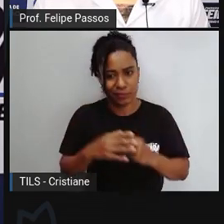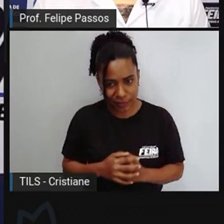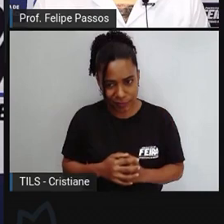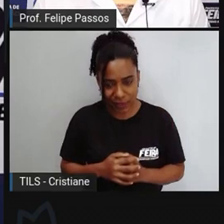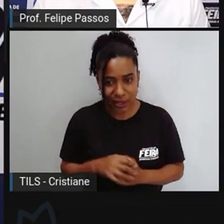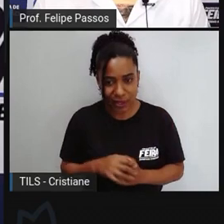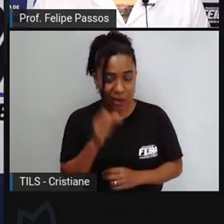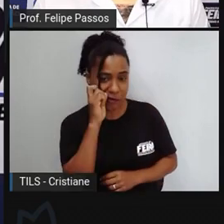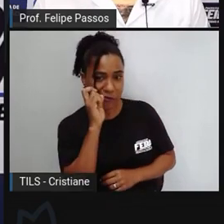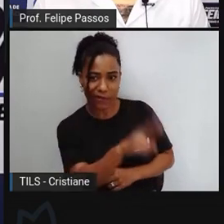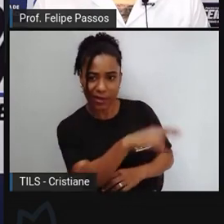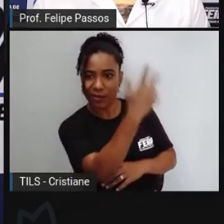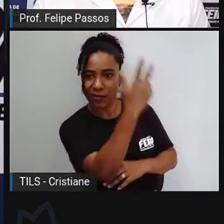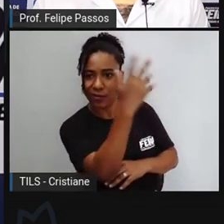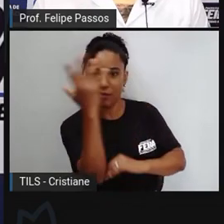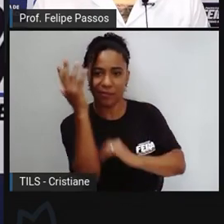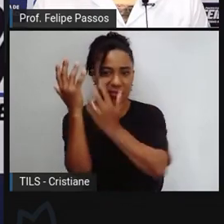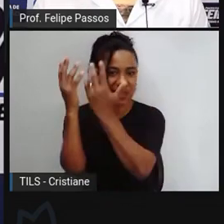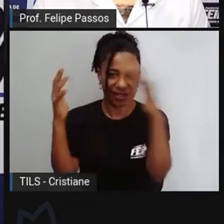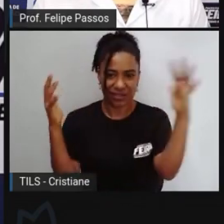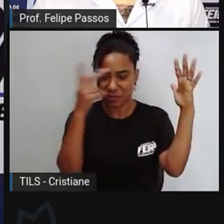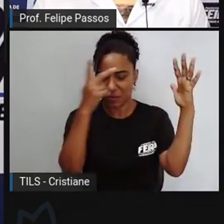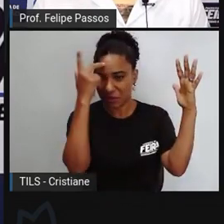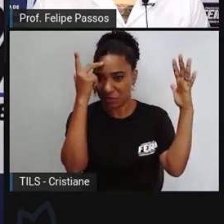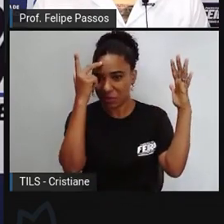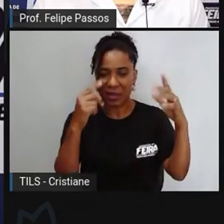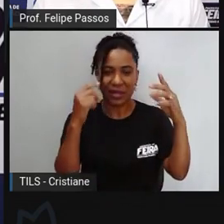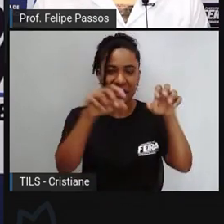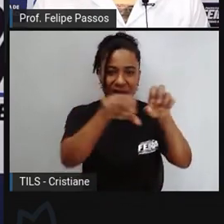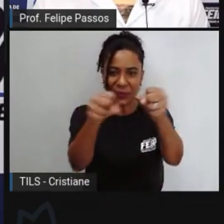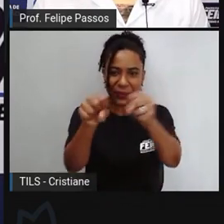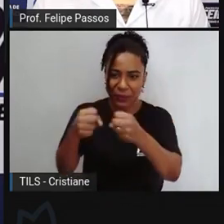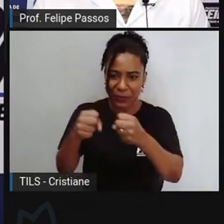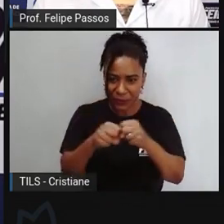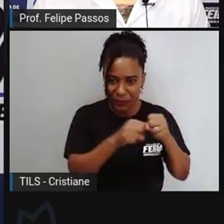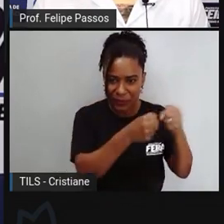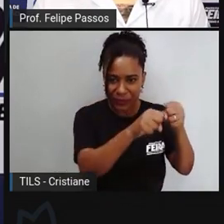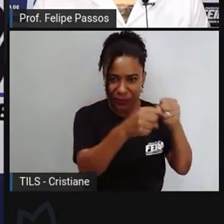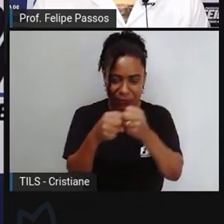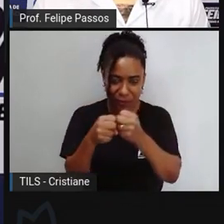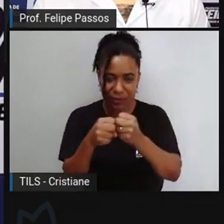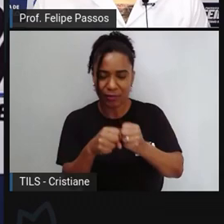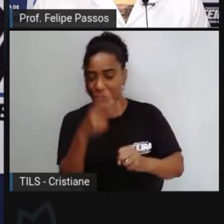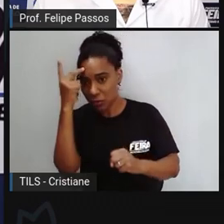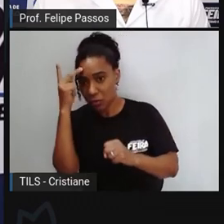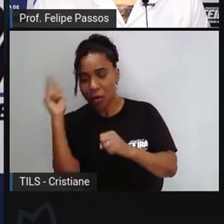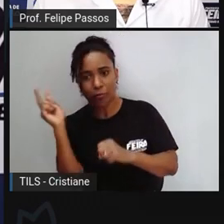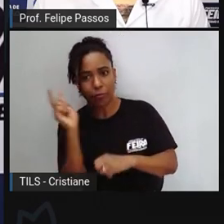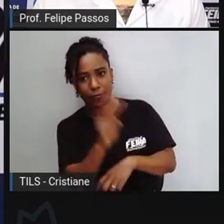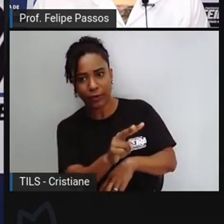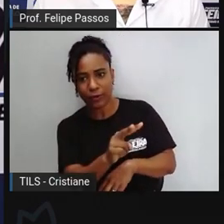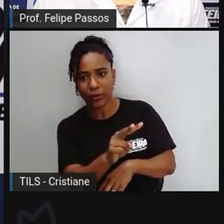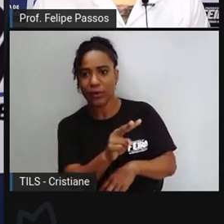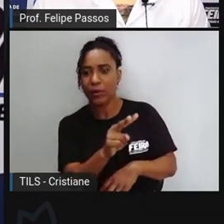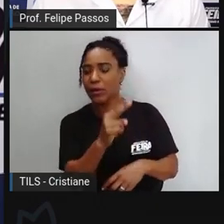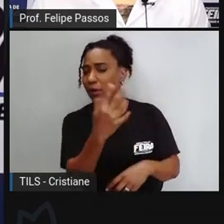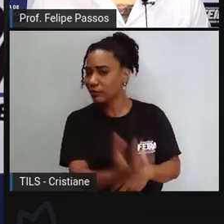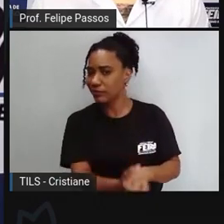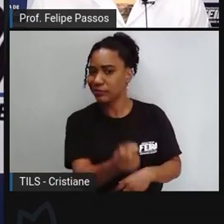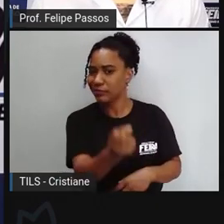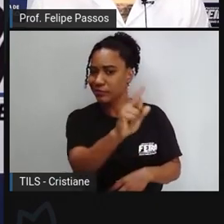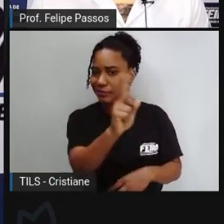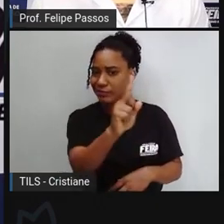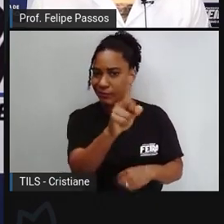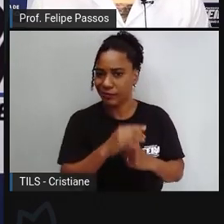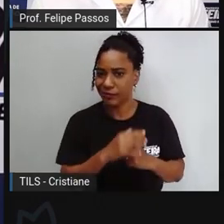ambientais. Nós temos lagoas intermitentes e esse talvez